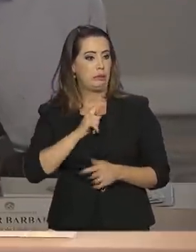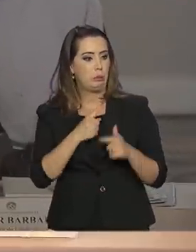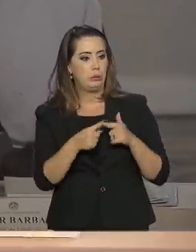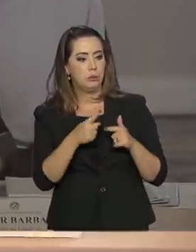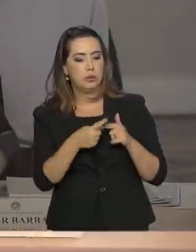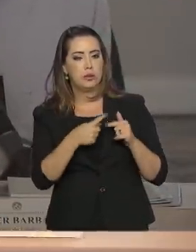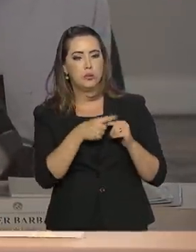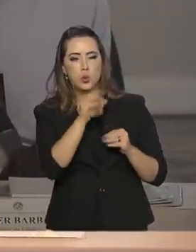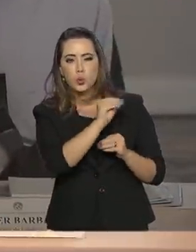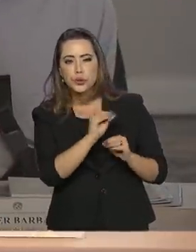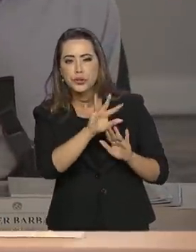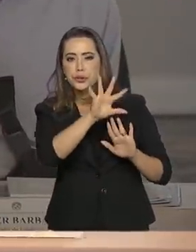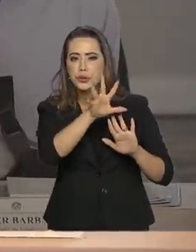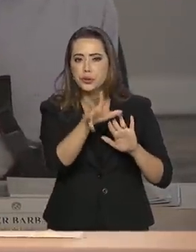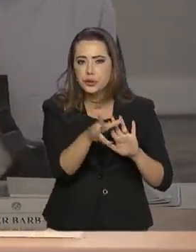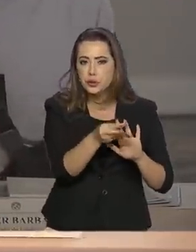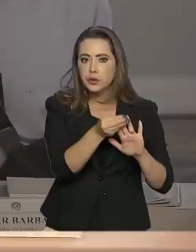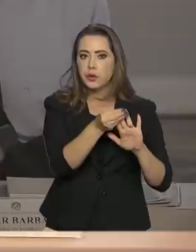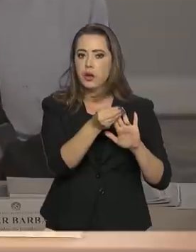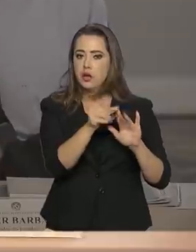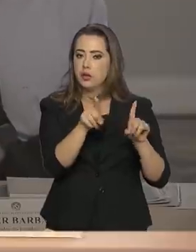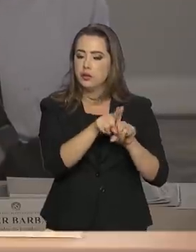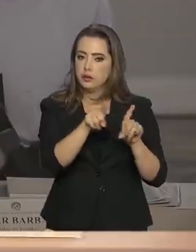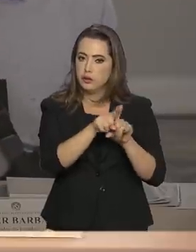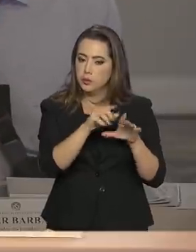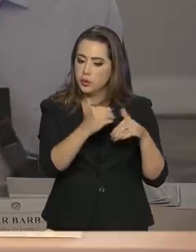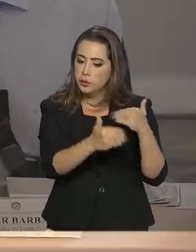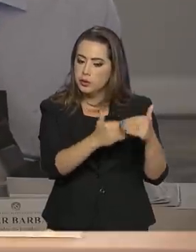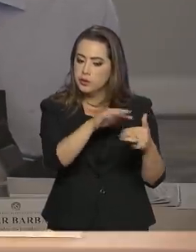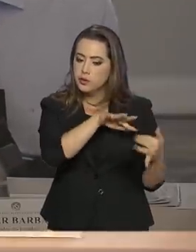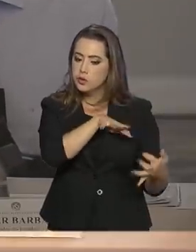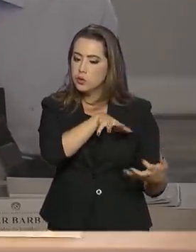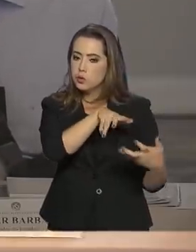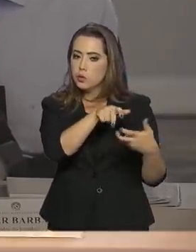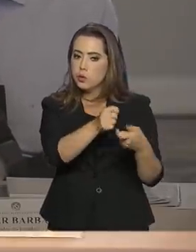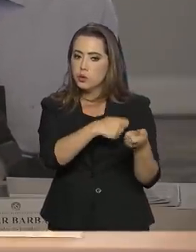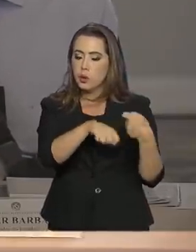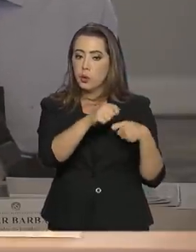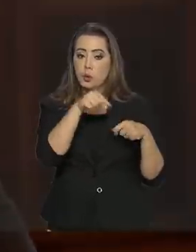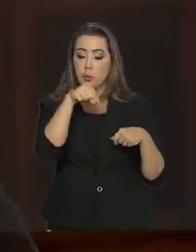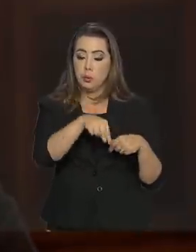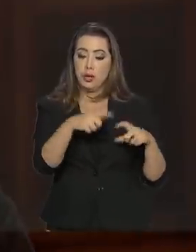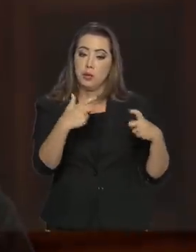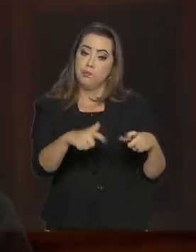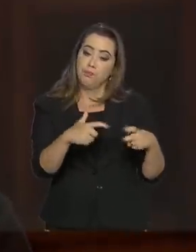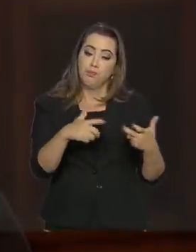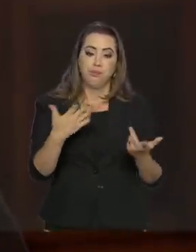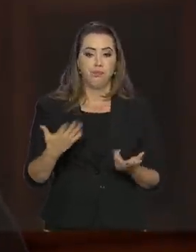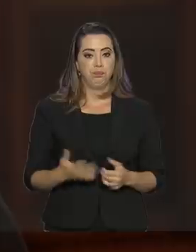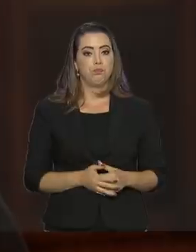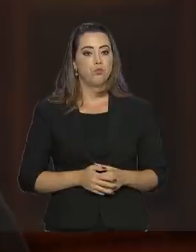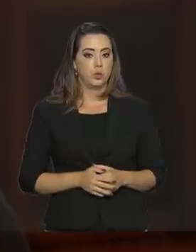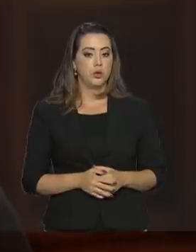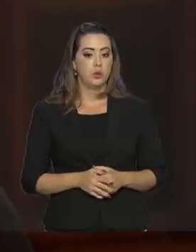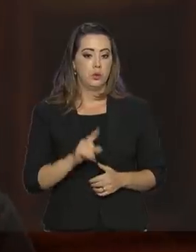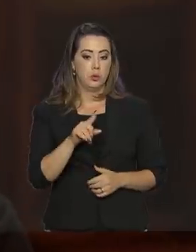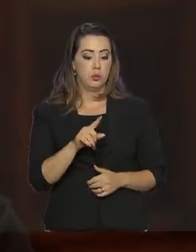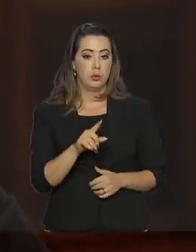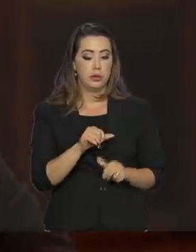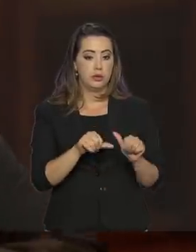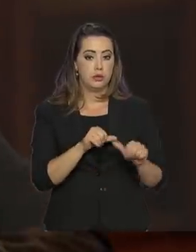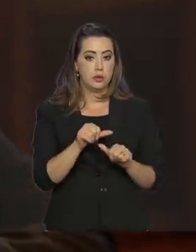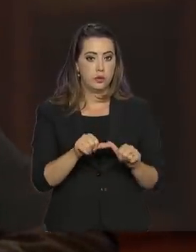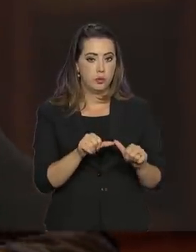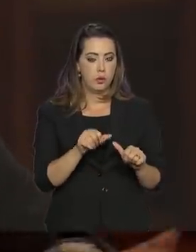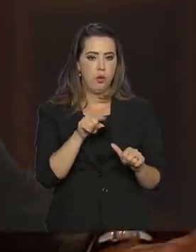amazônica e também em relação ao desenvolvimento sustentável da economia aqui da região. Desde que se tornou o presidente